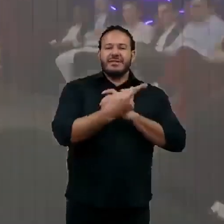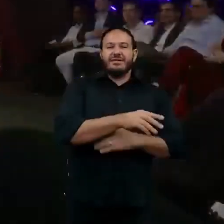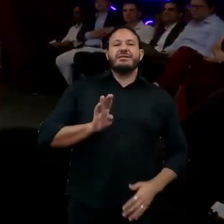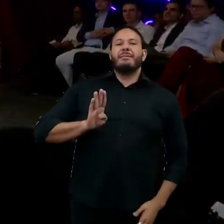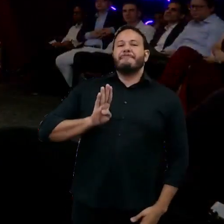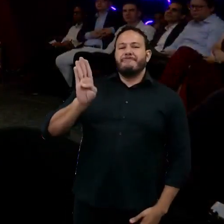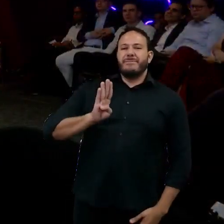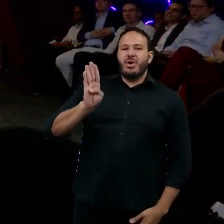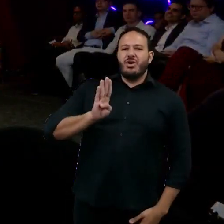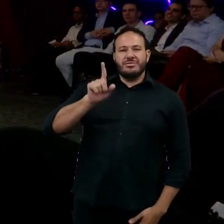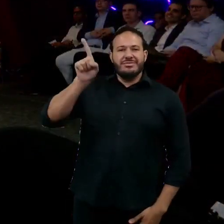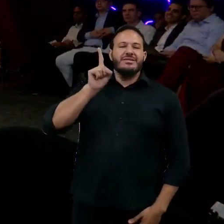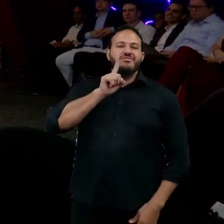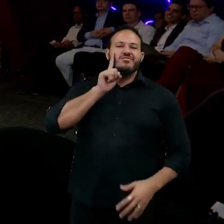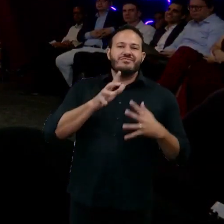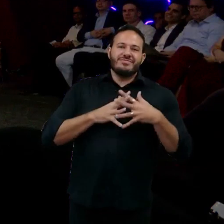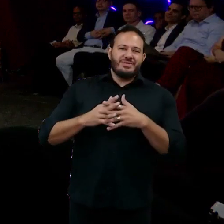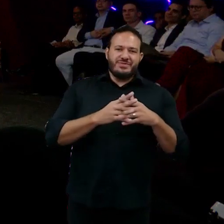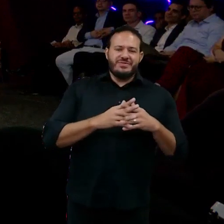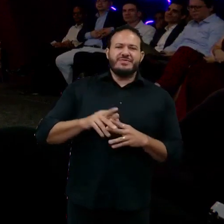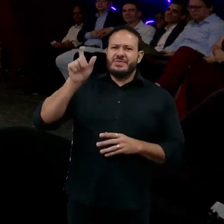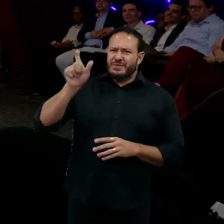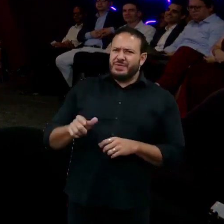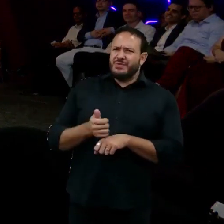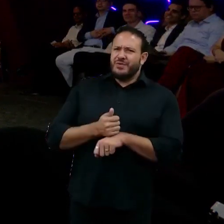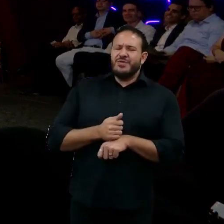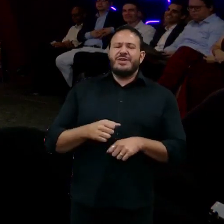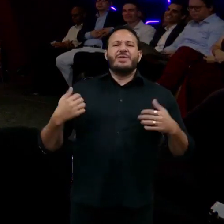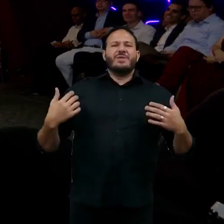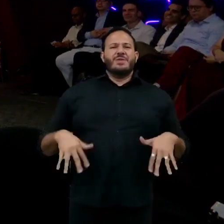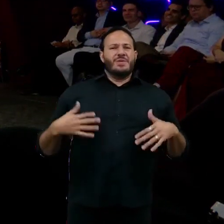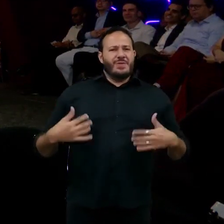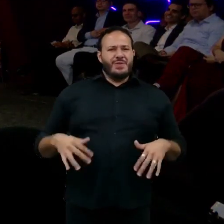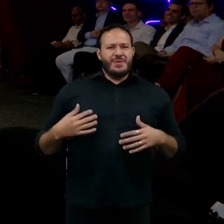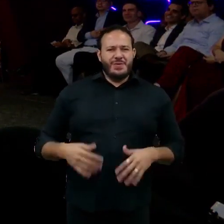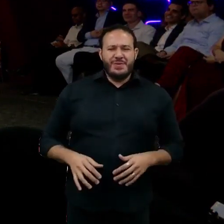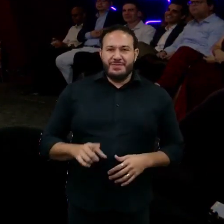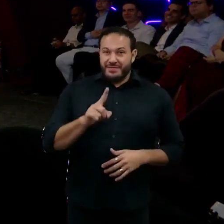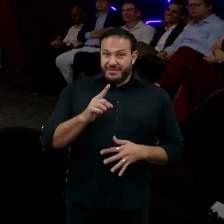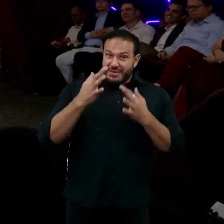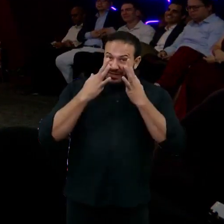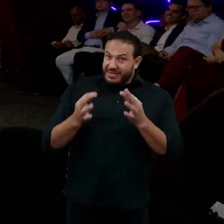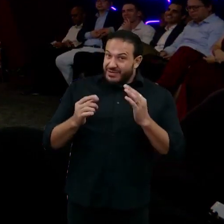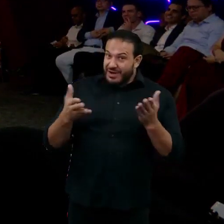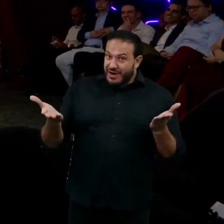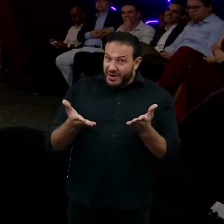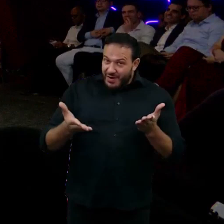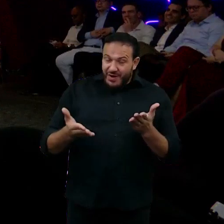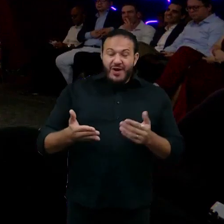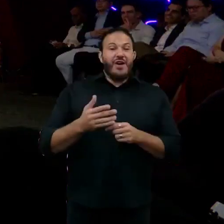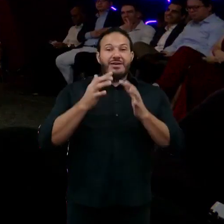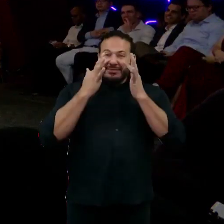nos Estados Unidos. Um profissional e tanto, hein, gente? Atenção aí, ó. O tempo todo nesse